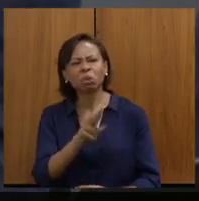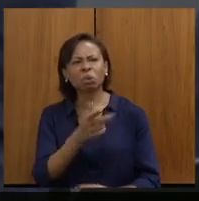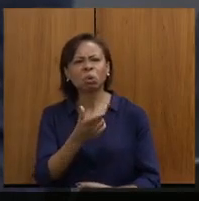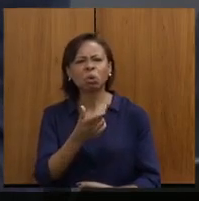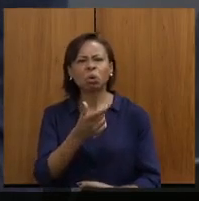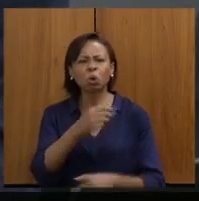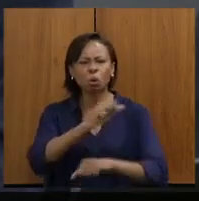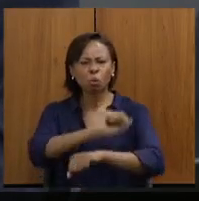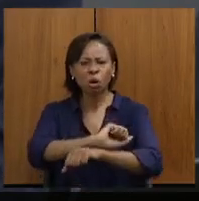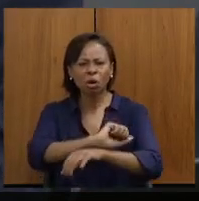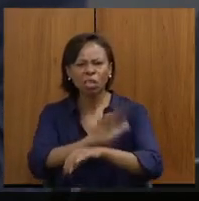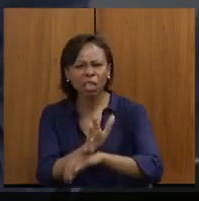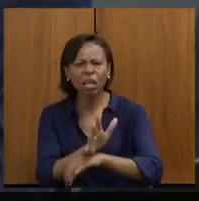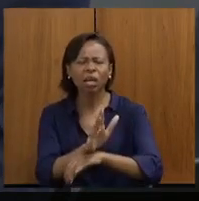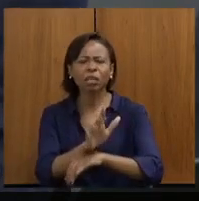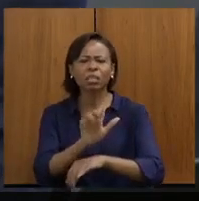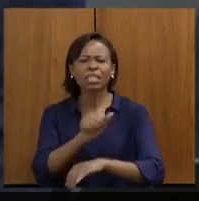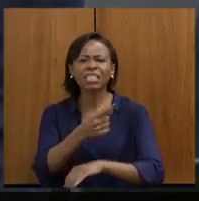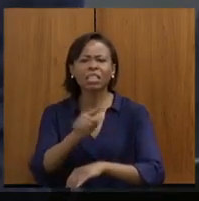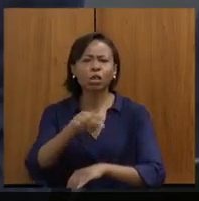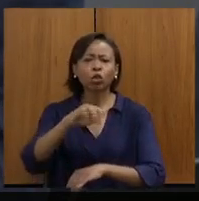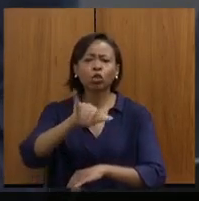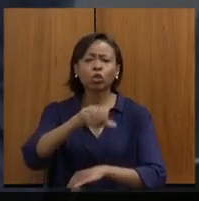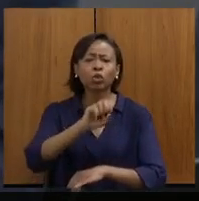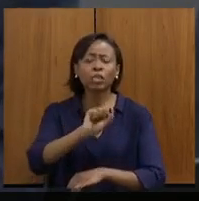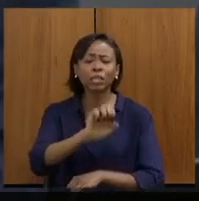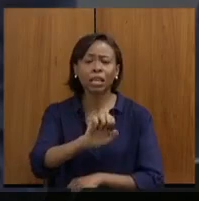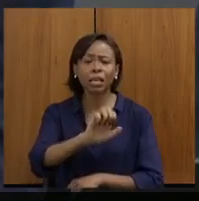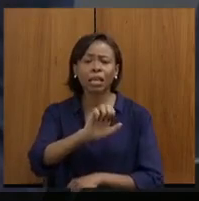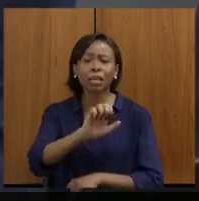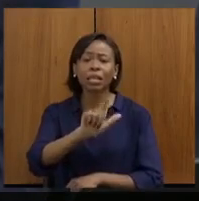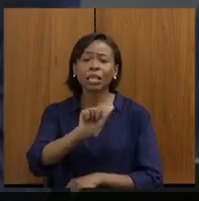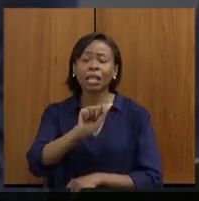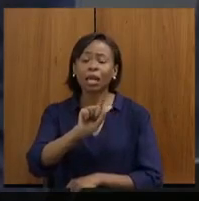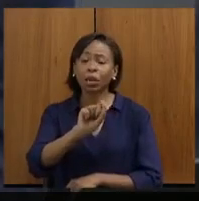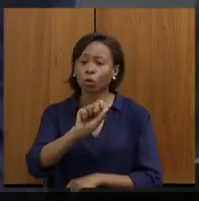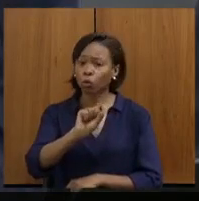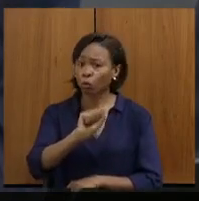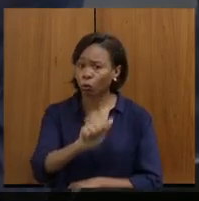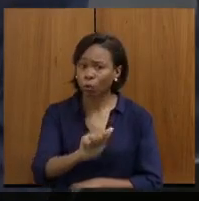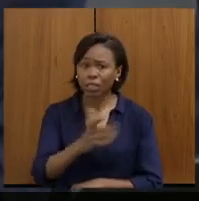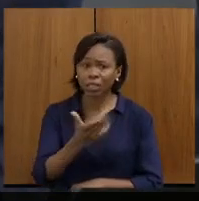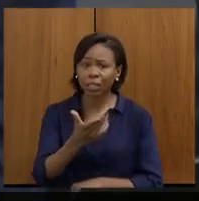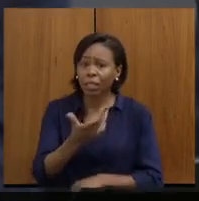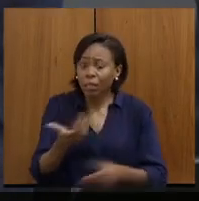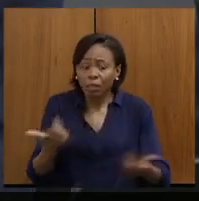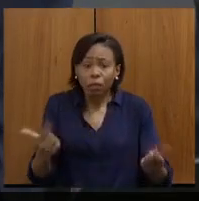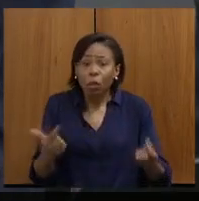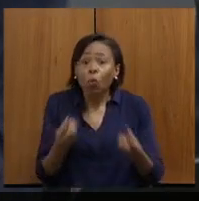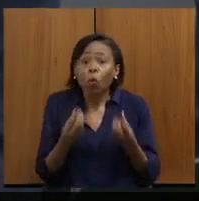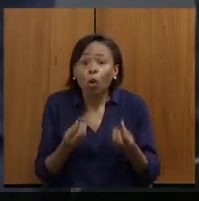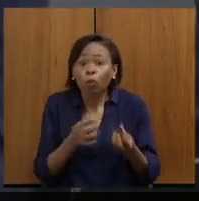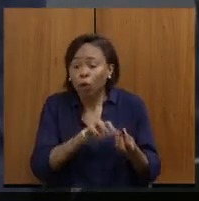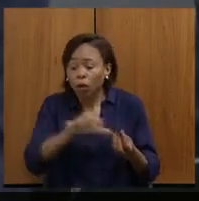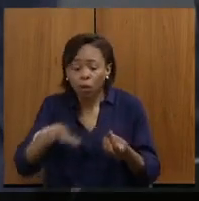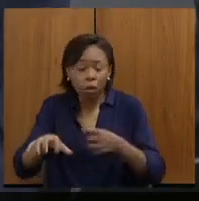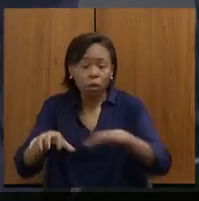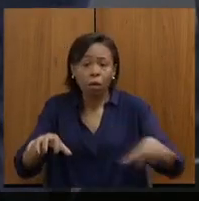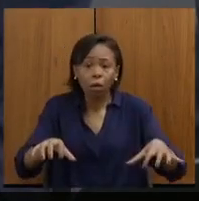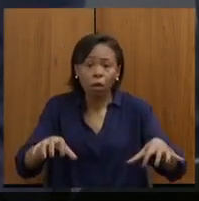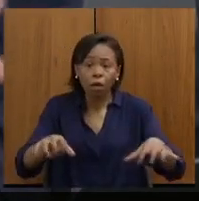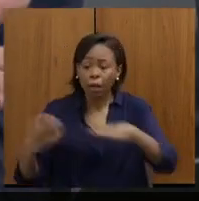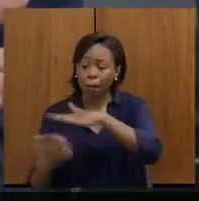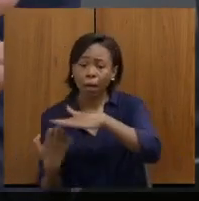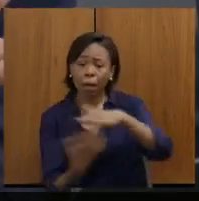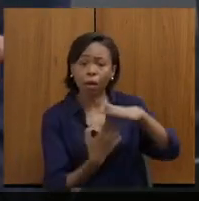começando em São José da Lagoa até Montes Claros. Essa conexão não existe, é um absurdo. Duas concessões pagas, tem